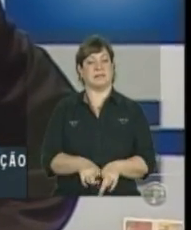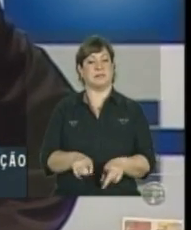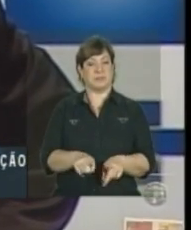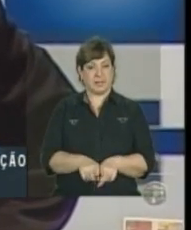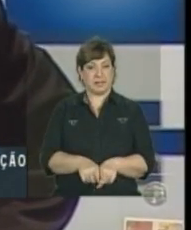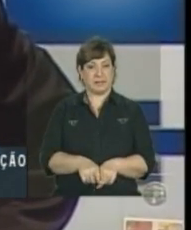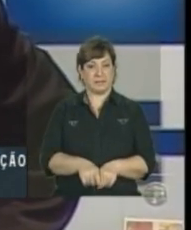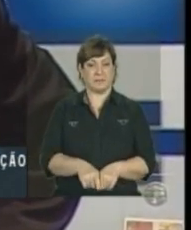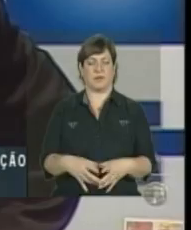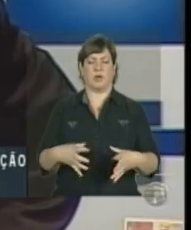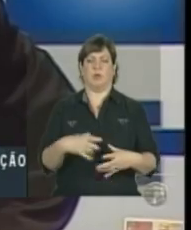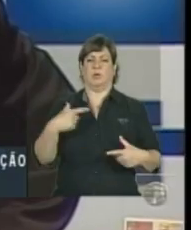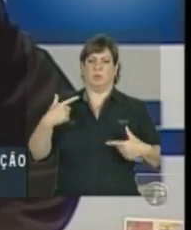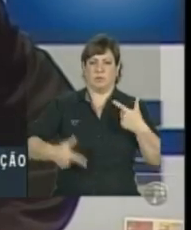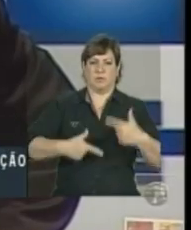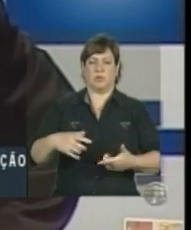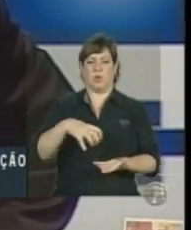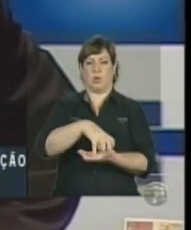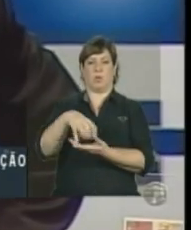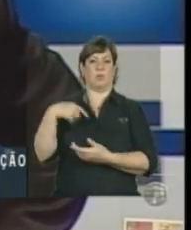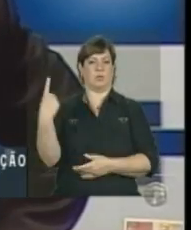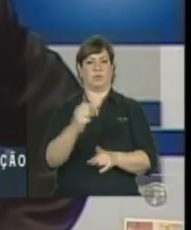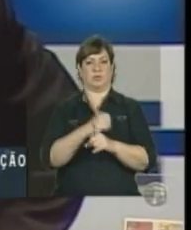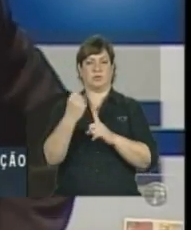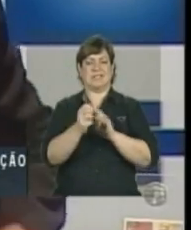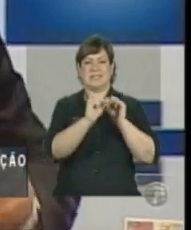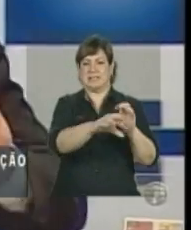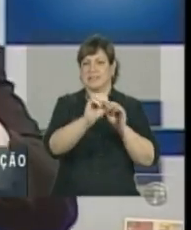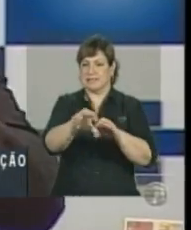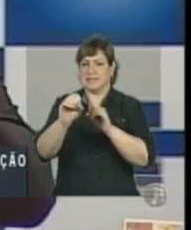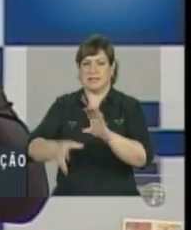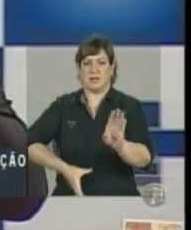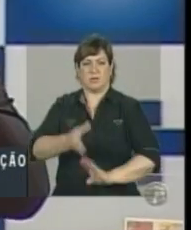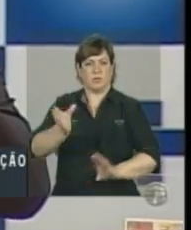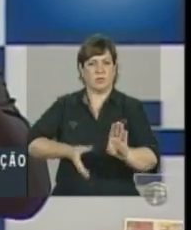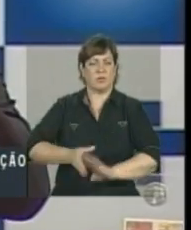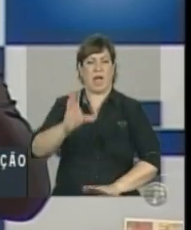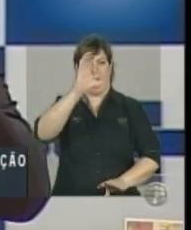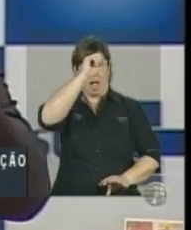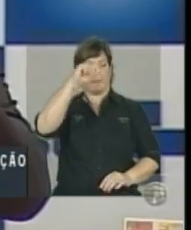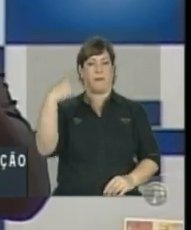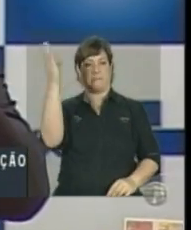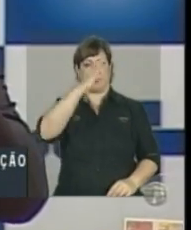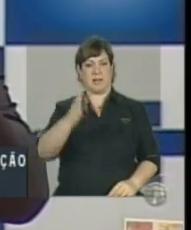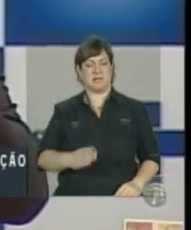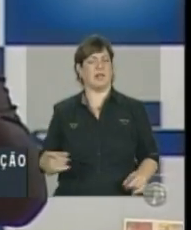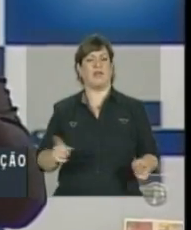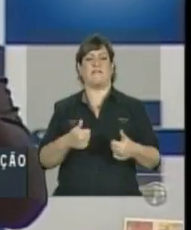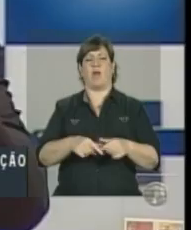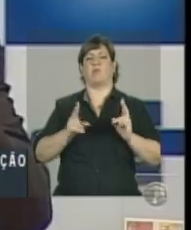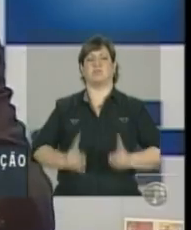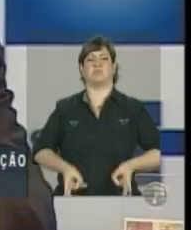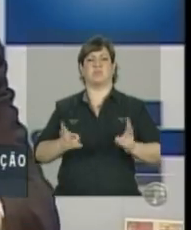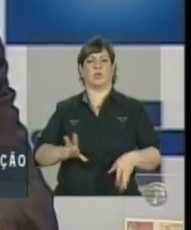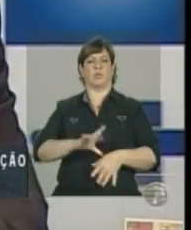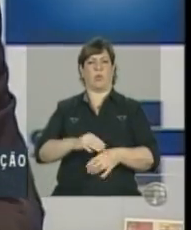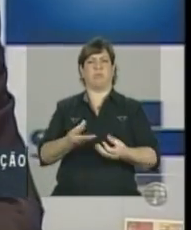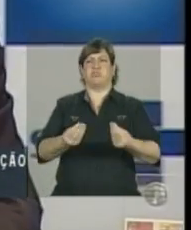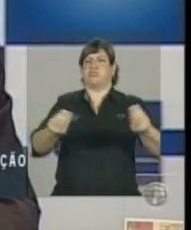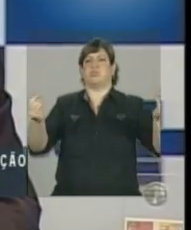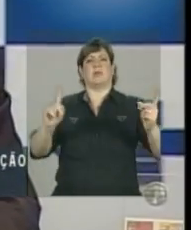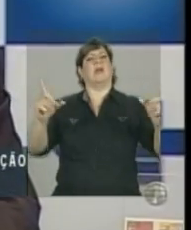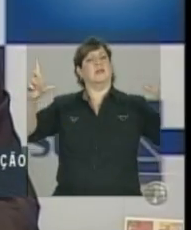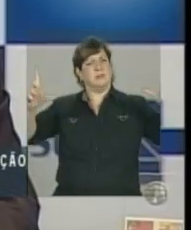mobilizarmos o conjunto da sociedade, orientarmos o conjunto da sociedade para que o Brasil não mantenha taxas de incidência tão